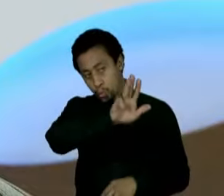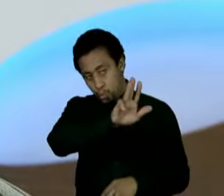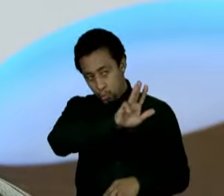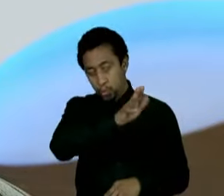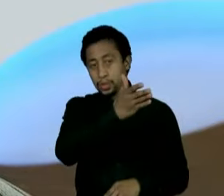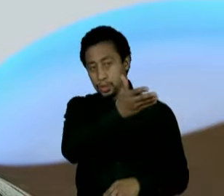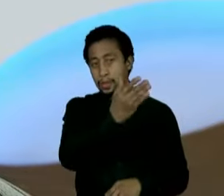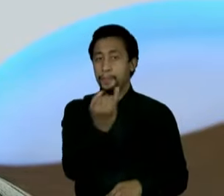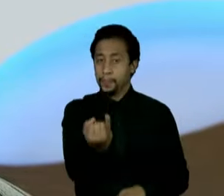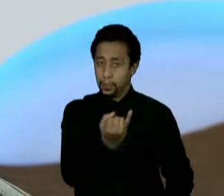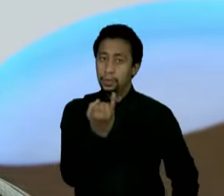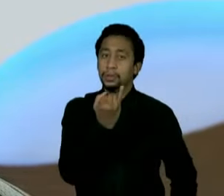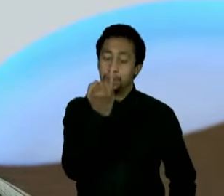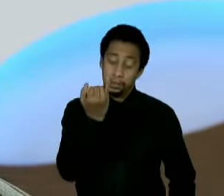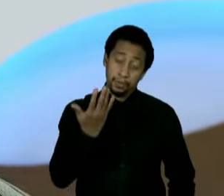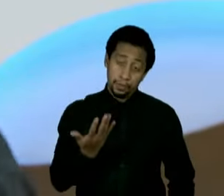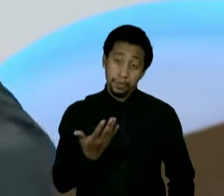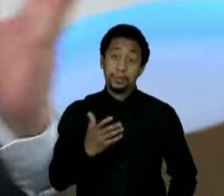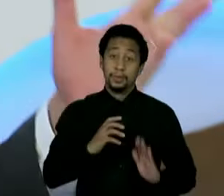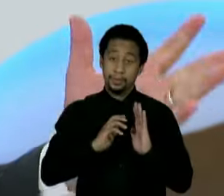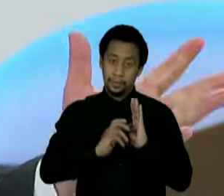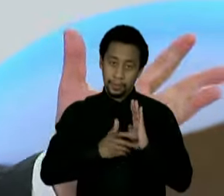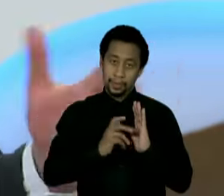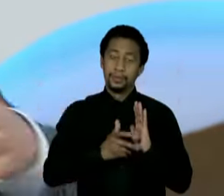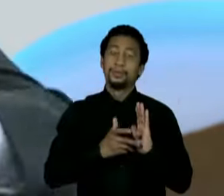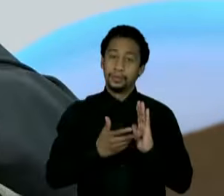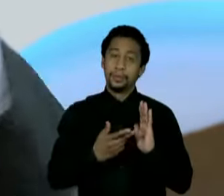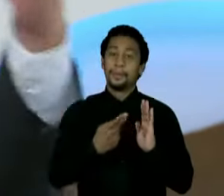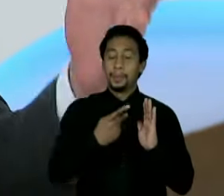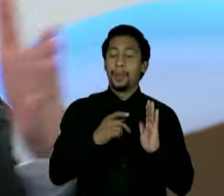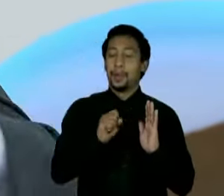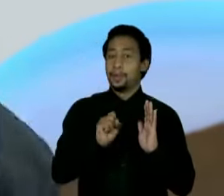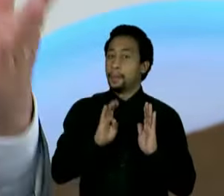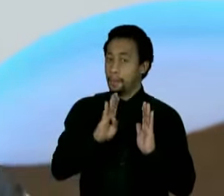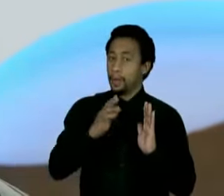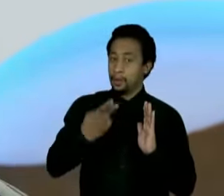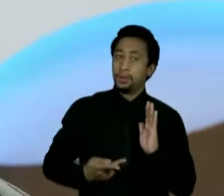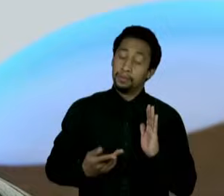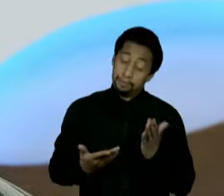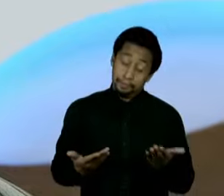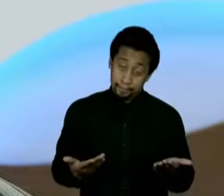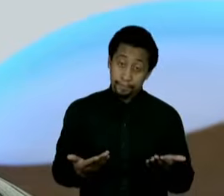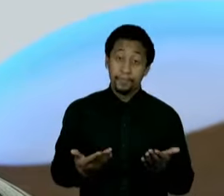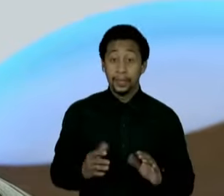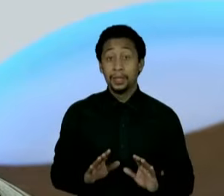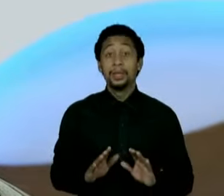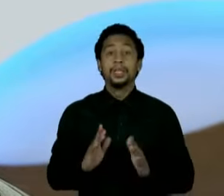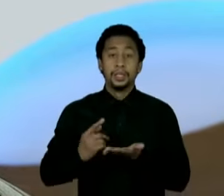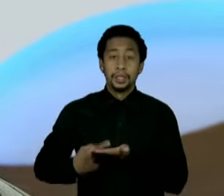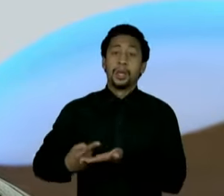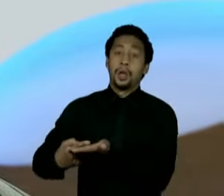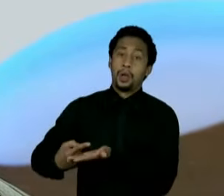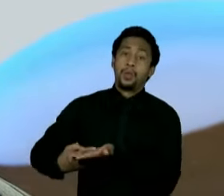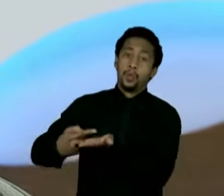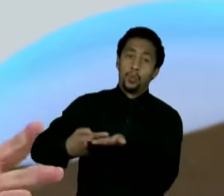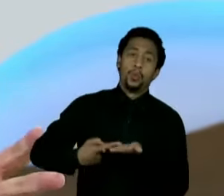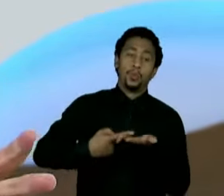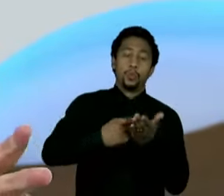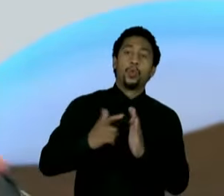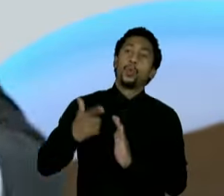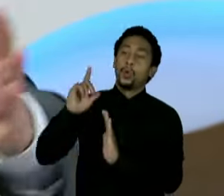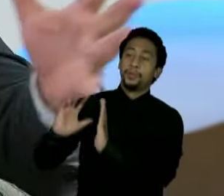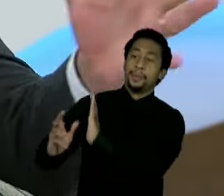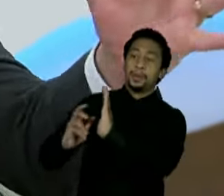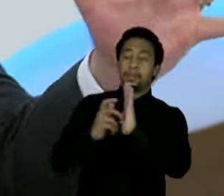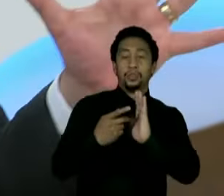Socialista Brasileiro. Nós temos vários governadores e vários acordos nacionais. Se der